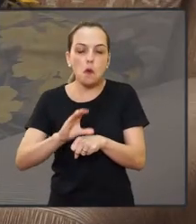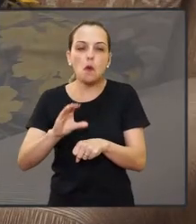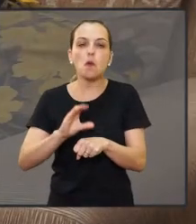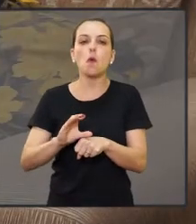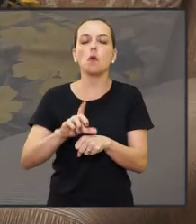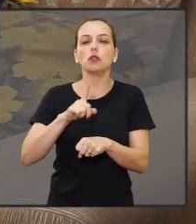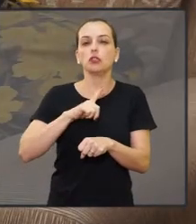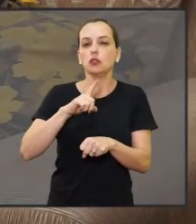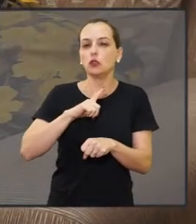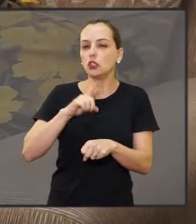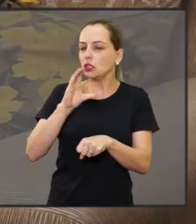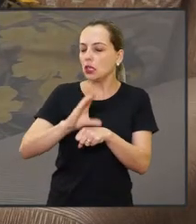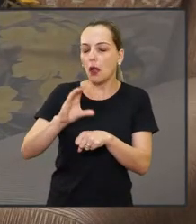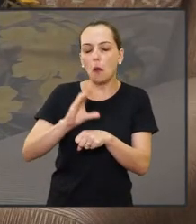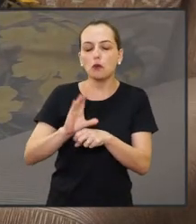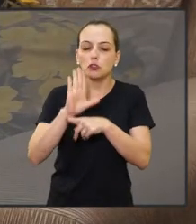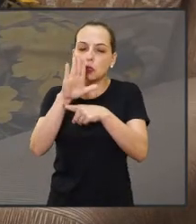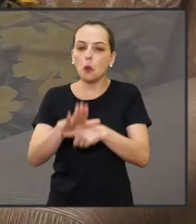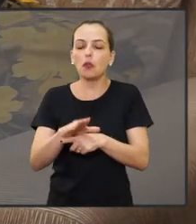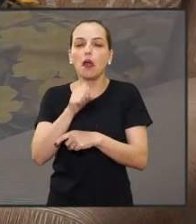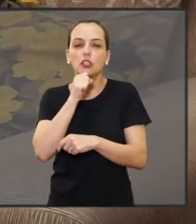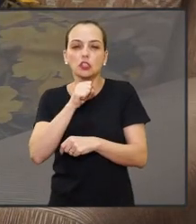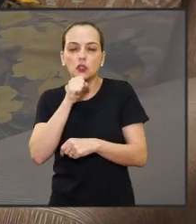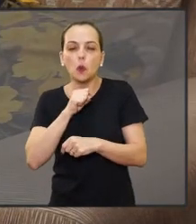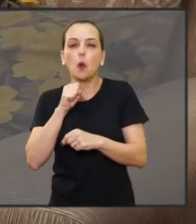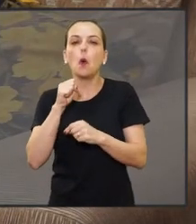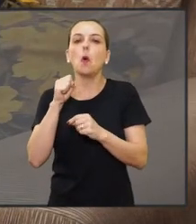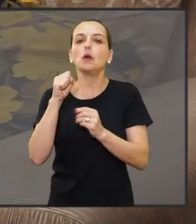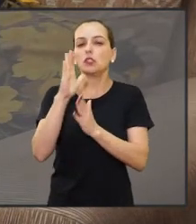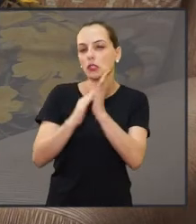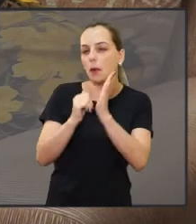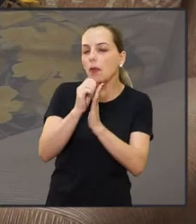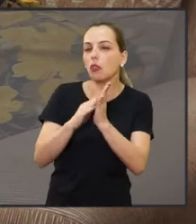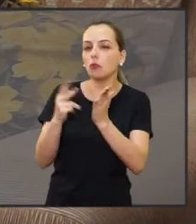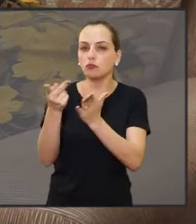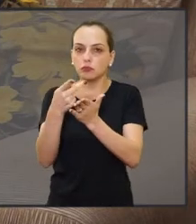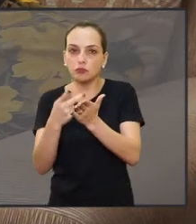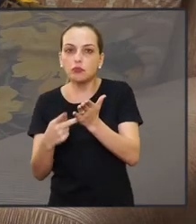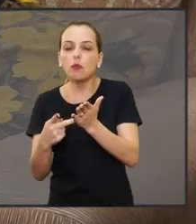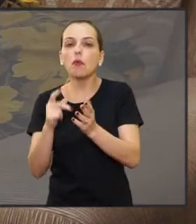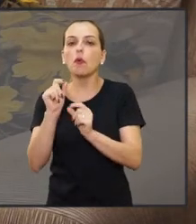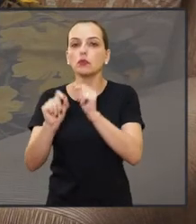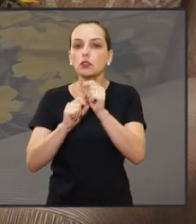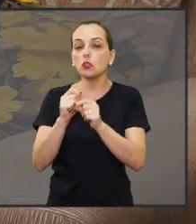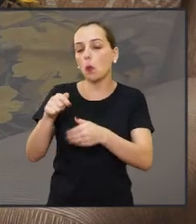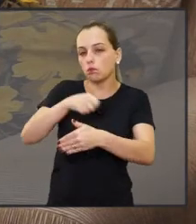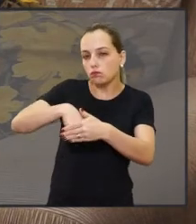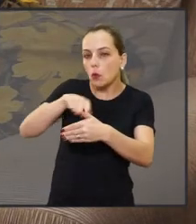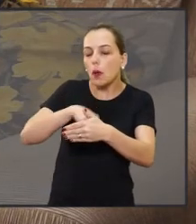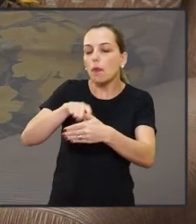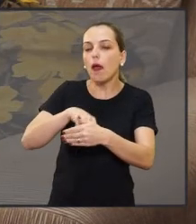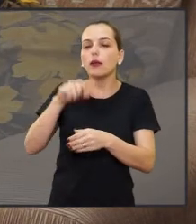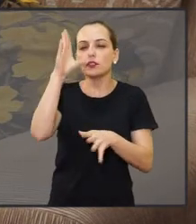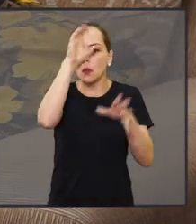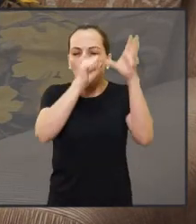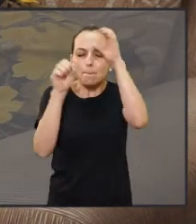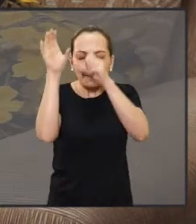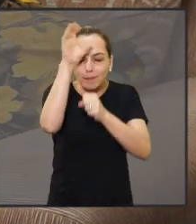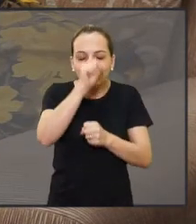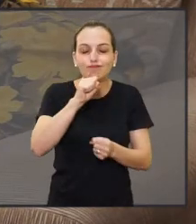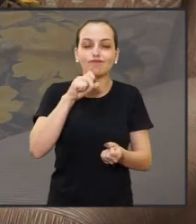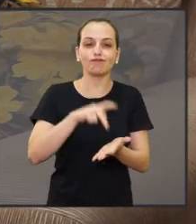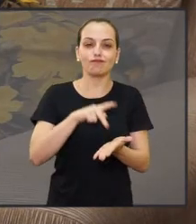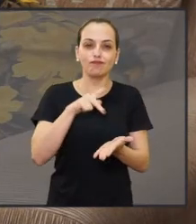Acabei, fiz curso, fiz curso de idoso, fiz curso de pintura, fiz o Alimente-se